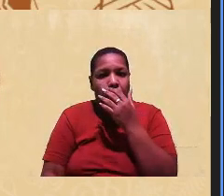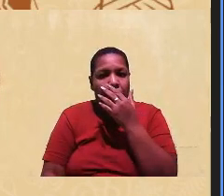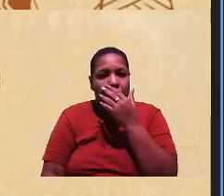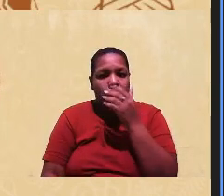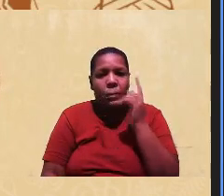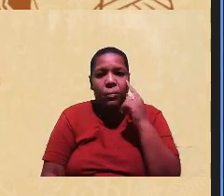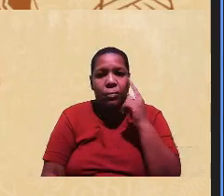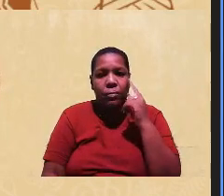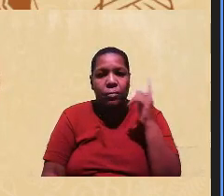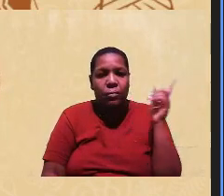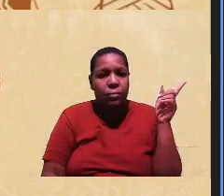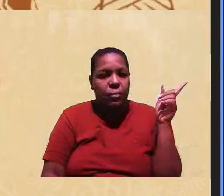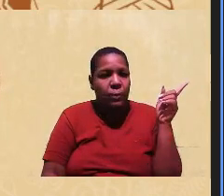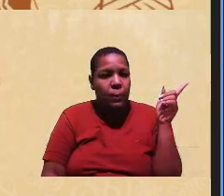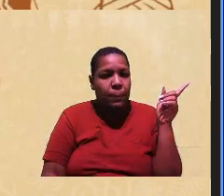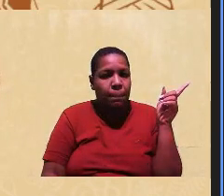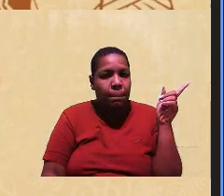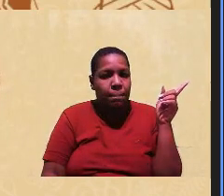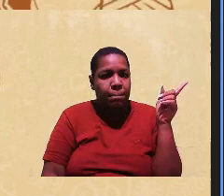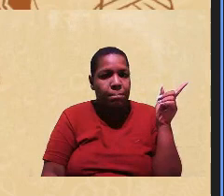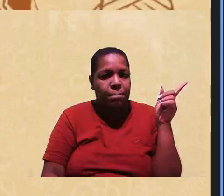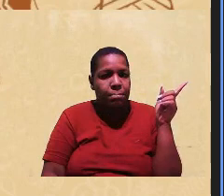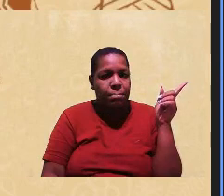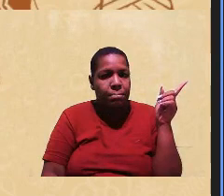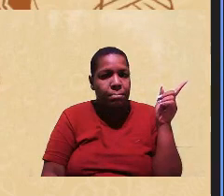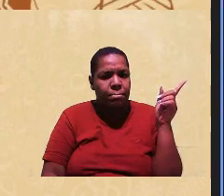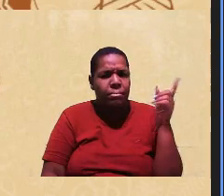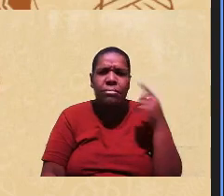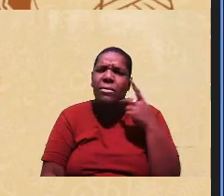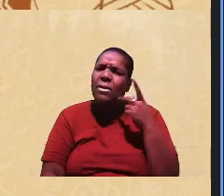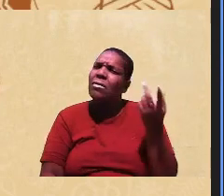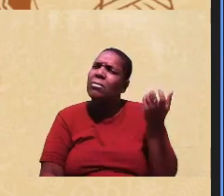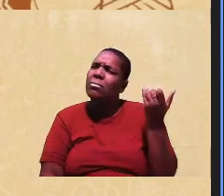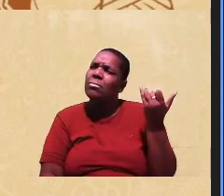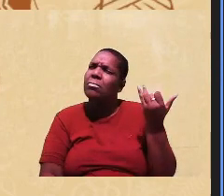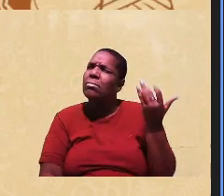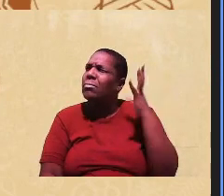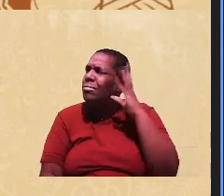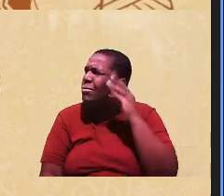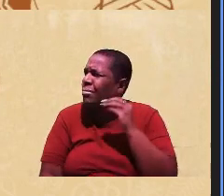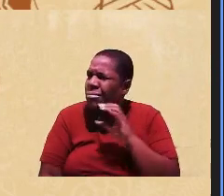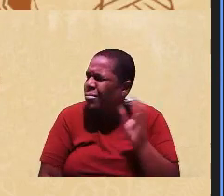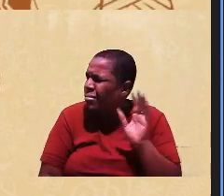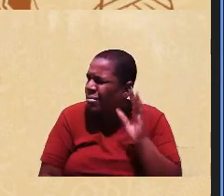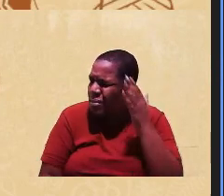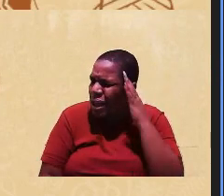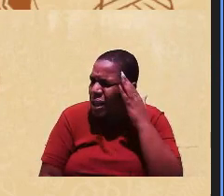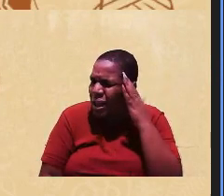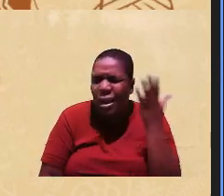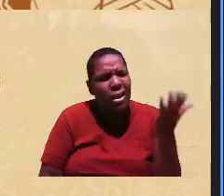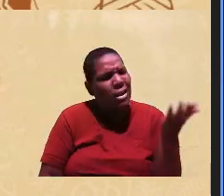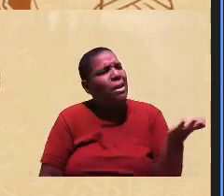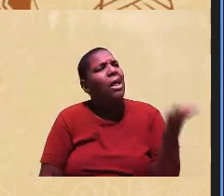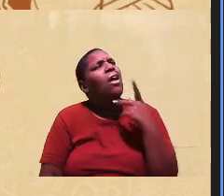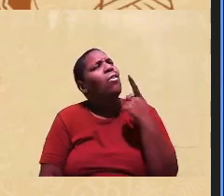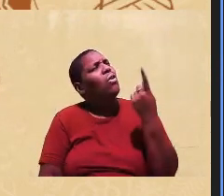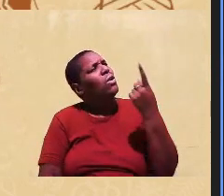tela, para voltar para os outros perfis. E vocês vão dizer, Lena, mas eu não estou entendendo, o candidato levou um não,